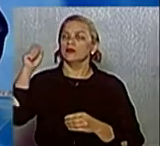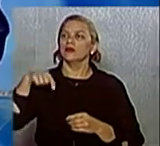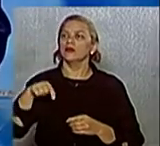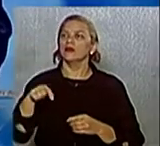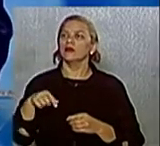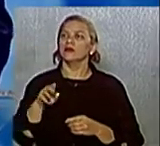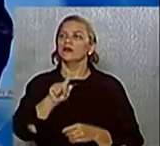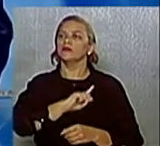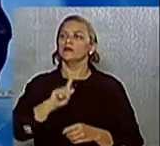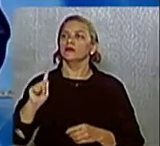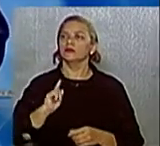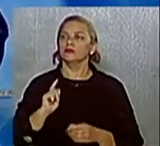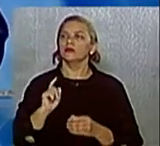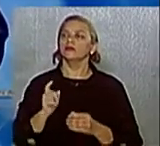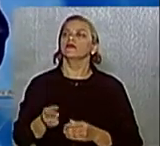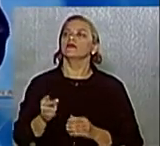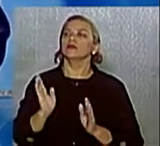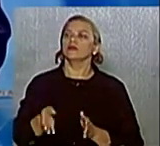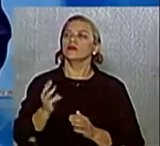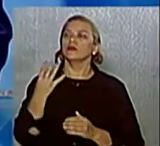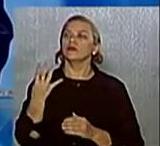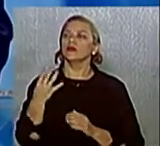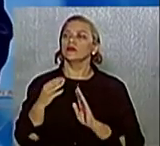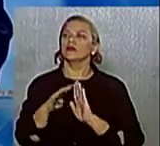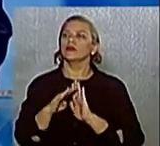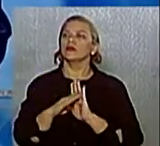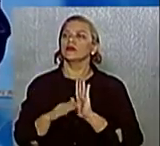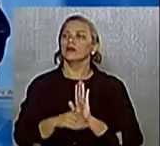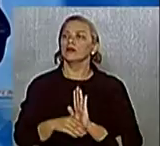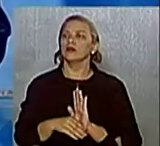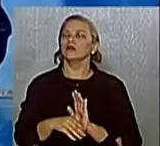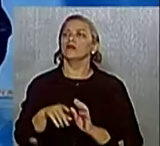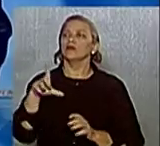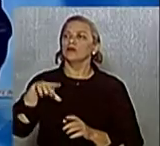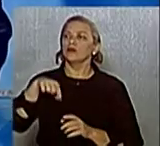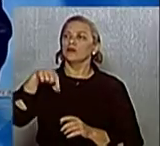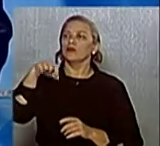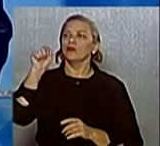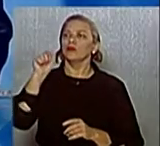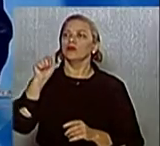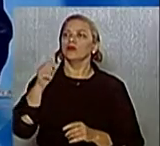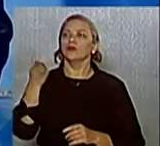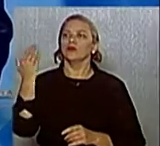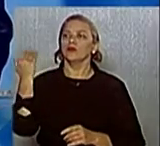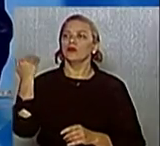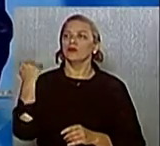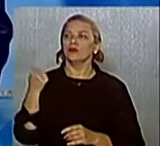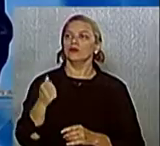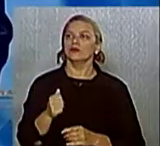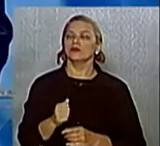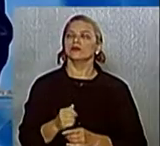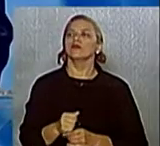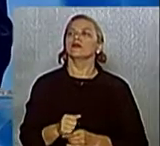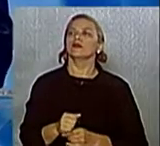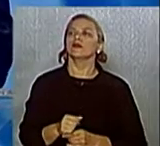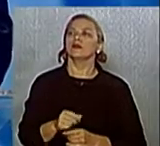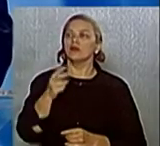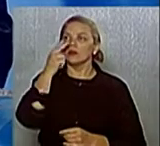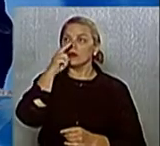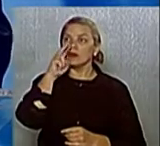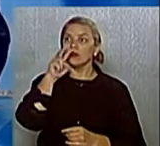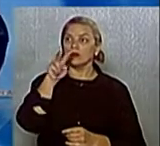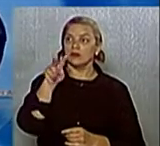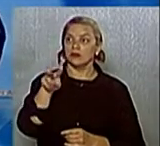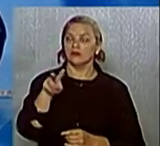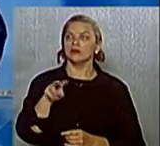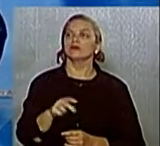bloco, candidato pergunta para candidato. A ordem foi definida em sorteio, realizado previamente com anuência dos representantes de todos